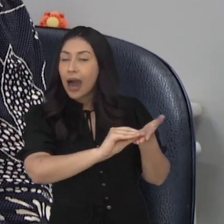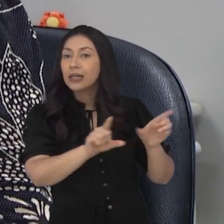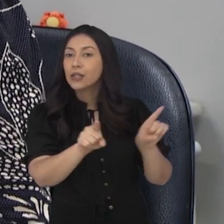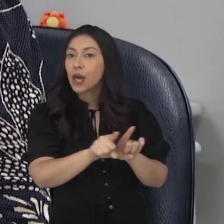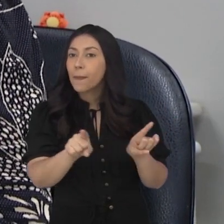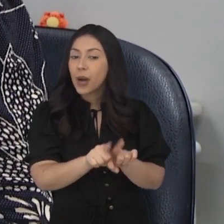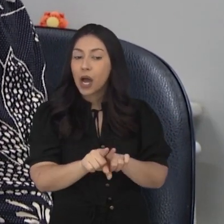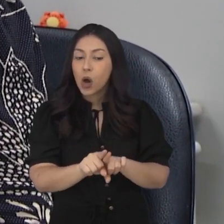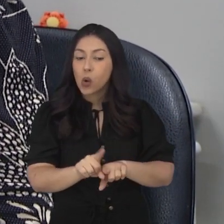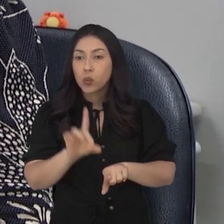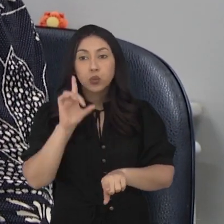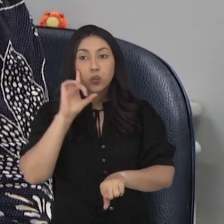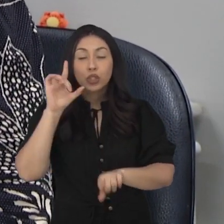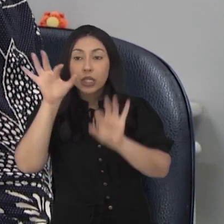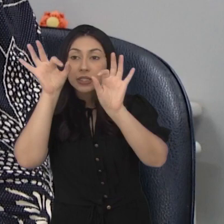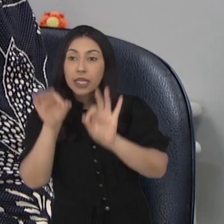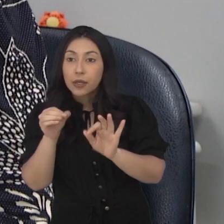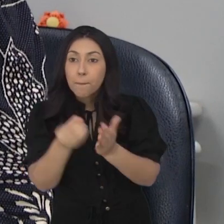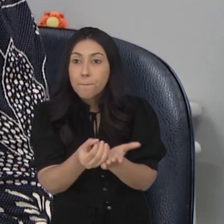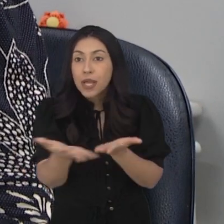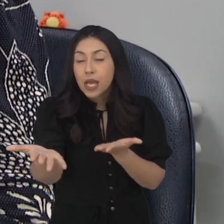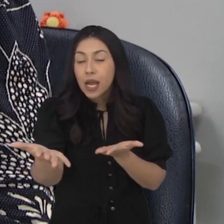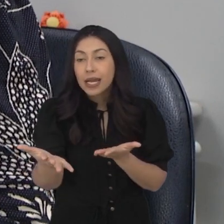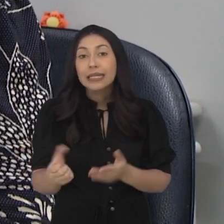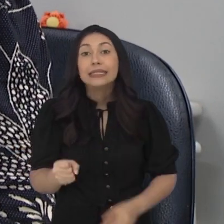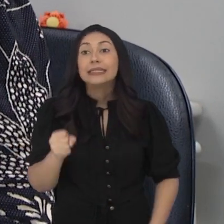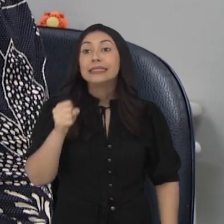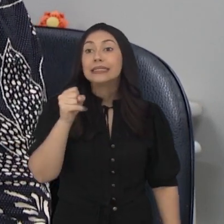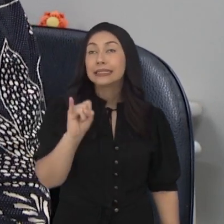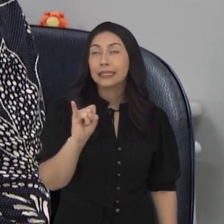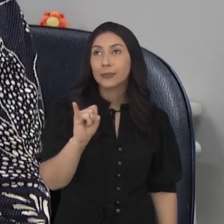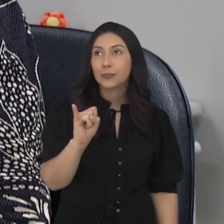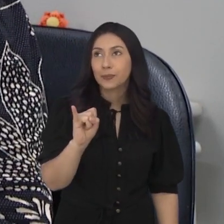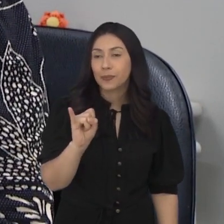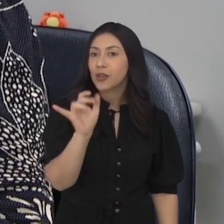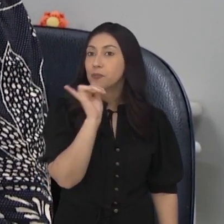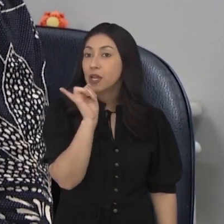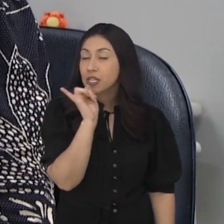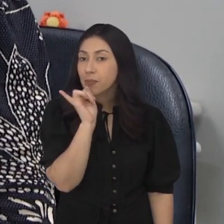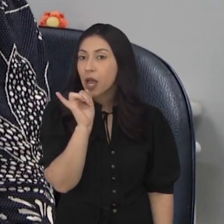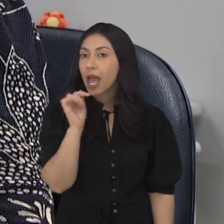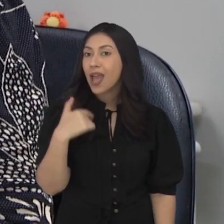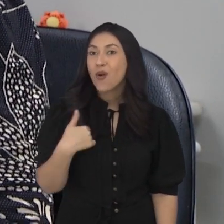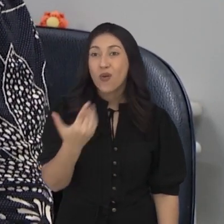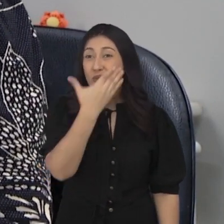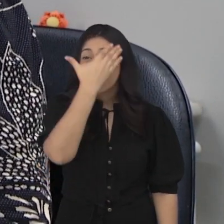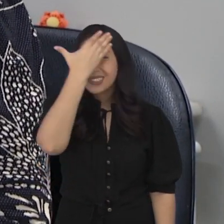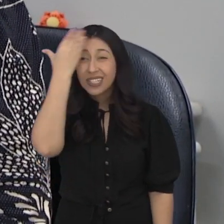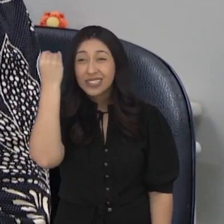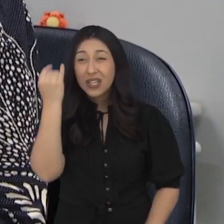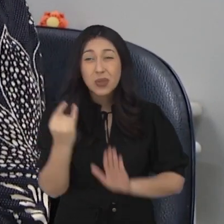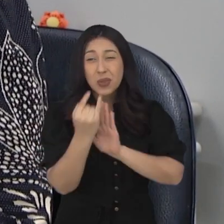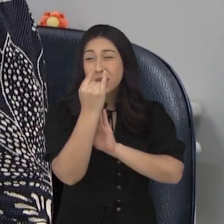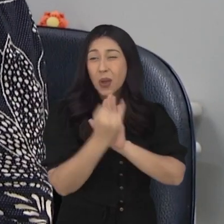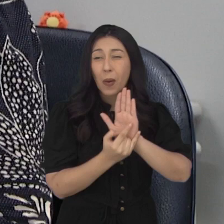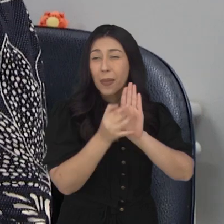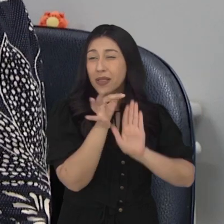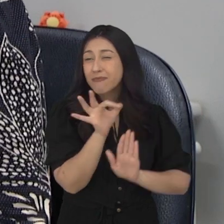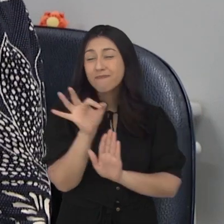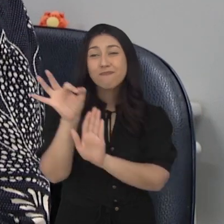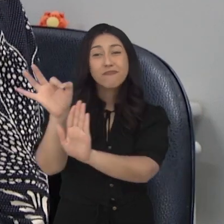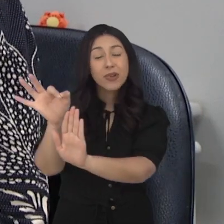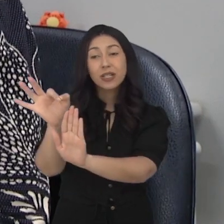têm as entregas de materiais. E, por exemplo, se eu deixar de passar para o secretário um documento de, né,